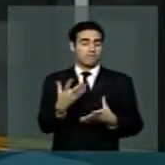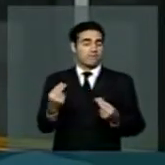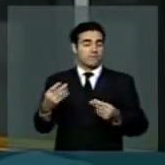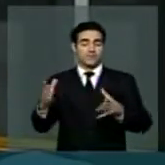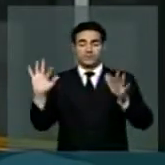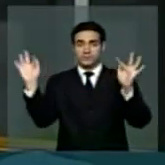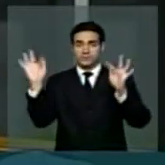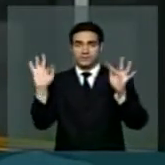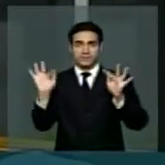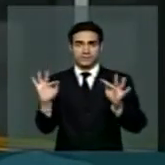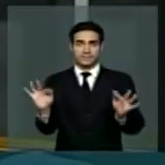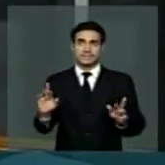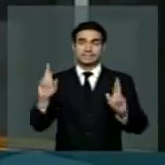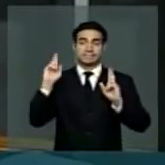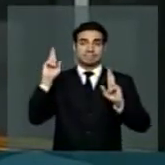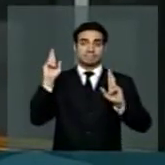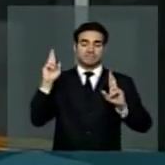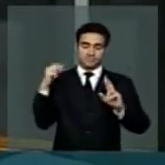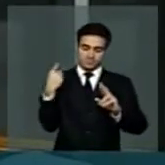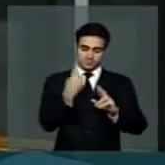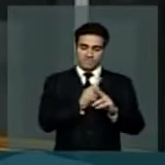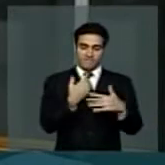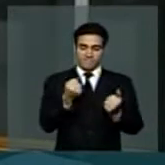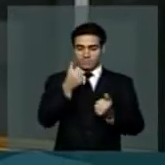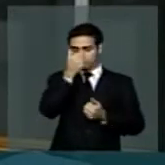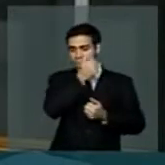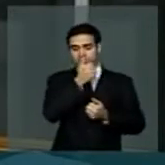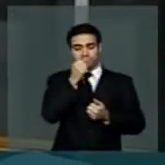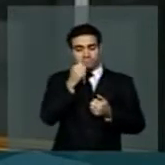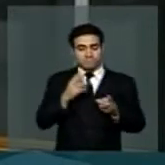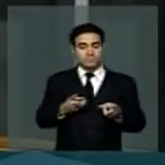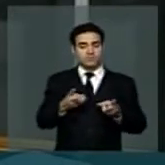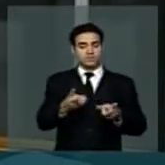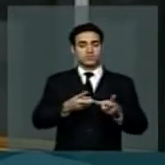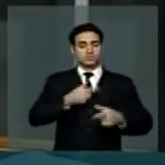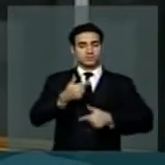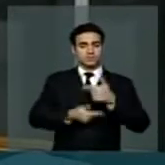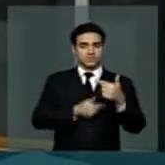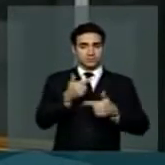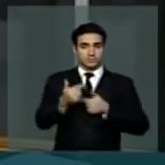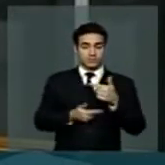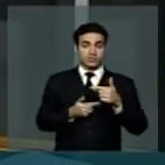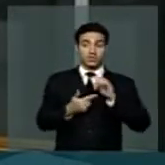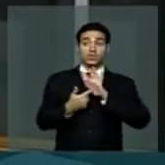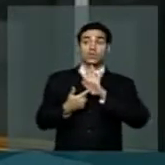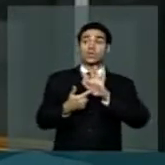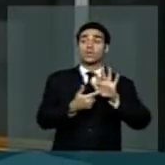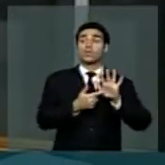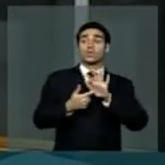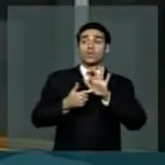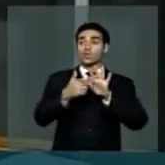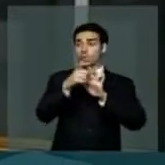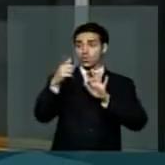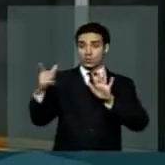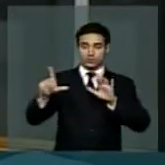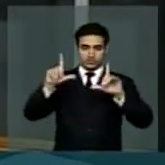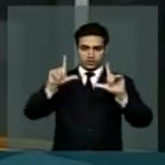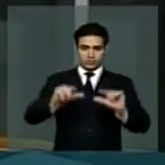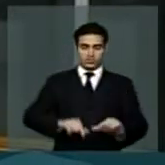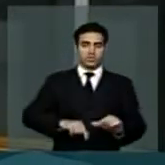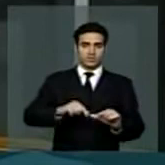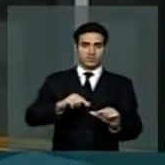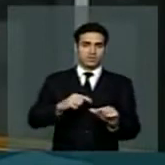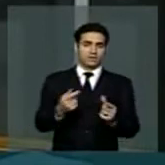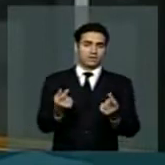felizes. Deus queira que continuamos nesta toada para que outros exemplos de redução de custo do Brasil aconteçam